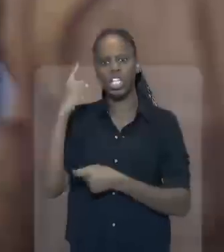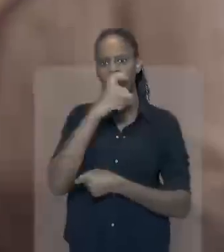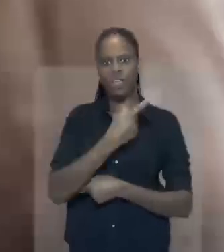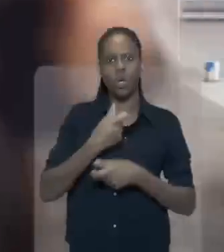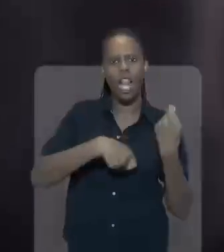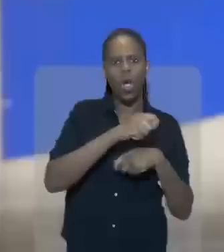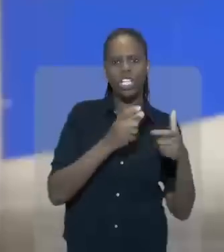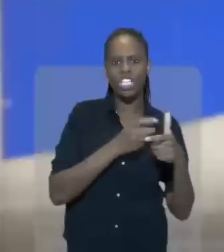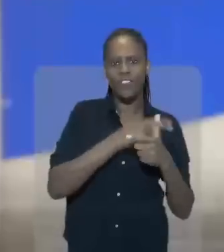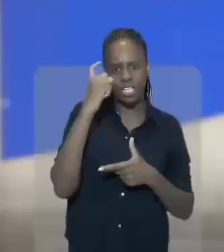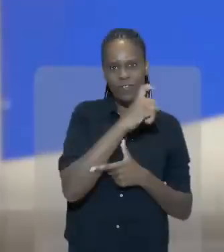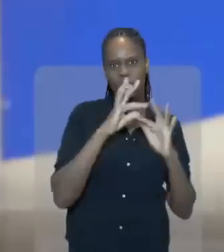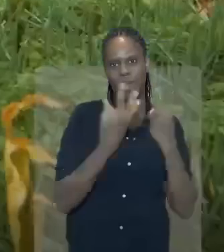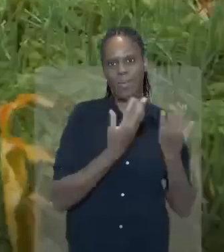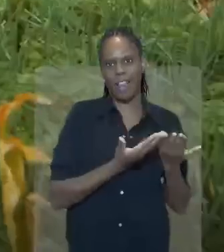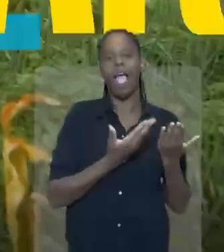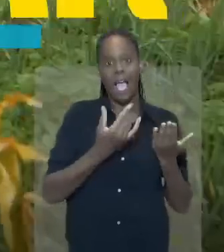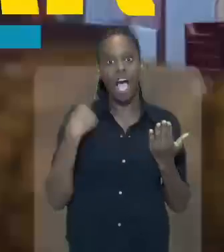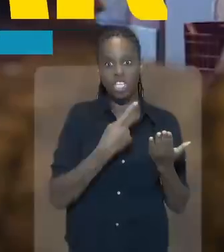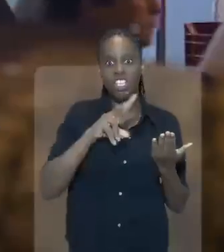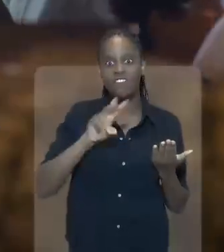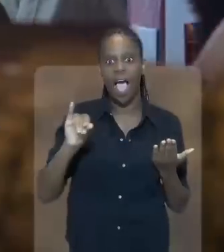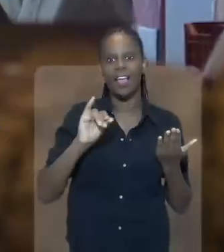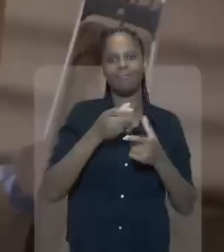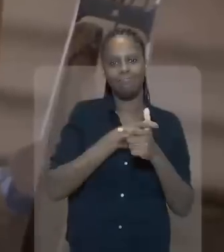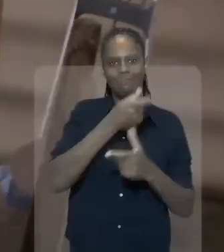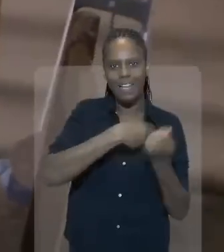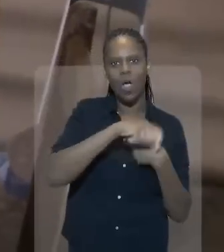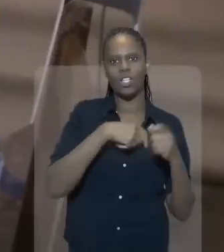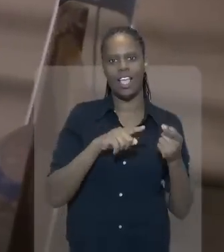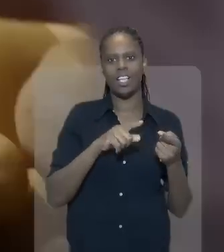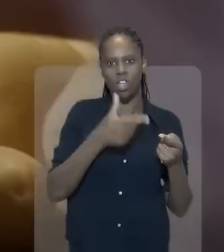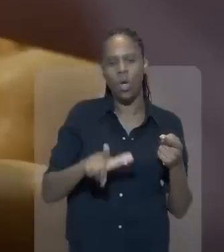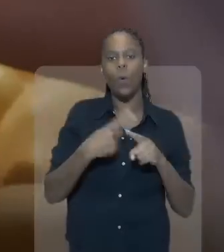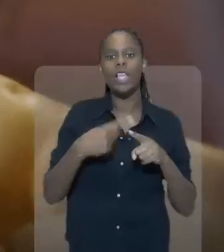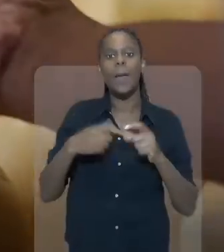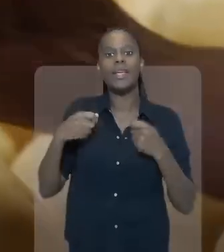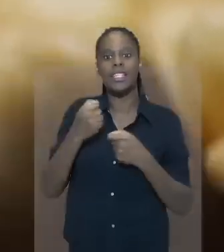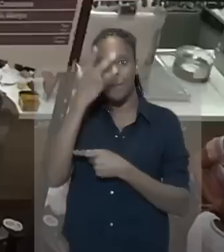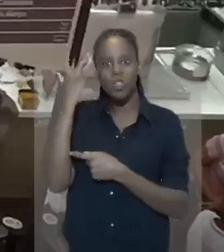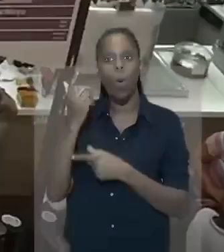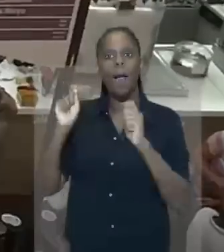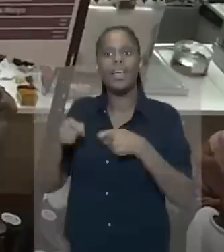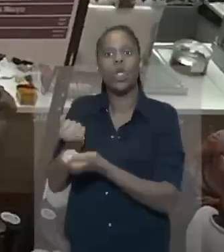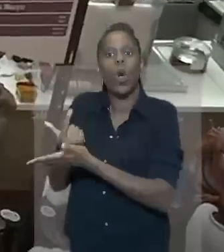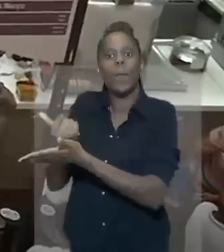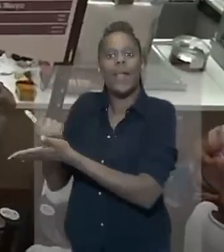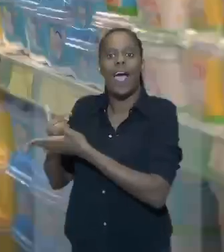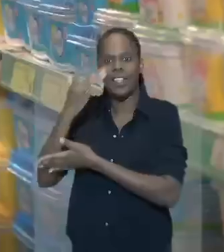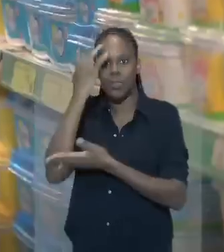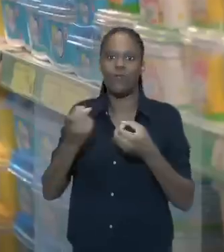está endividada, tudo é difícil para ela. E nós vamos renegociar as dívidas das famílias. Porque é preciso recuperar a